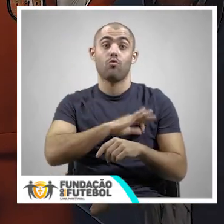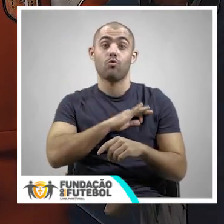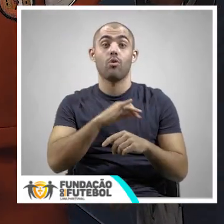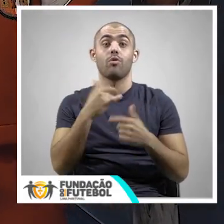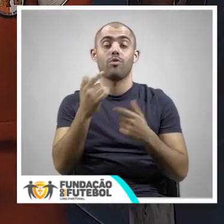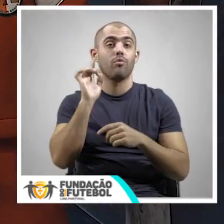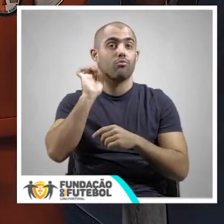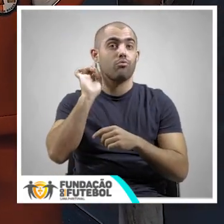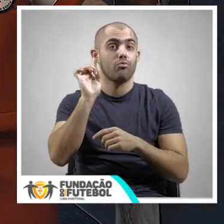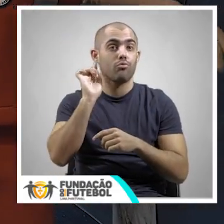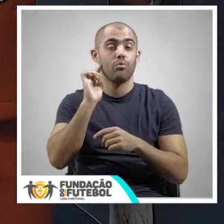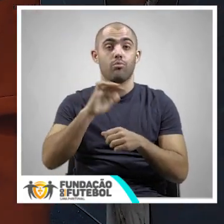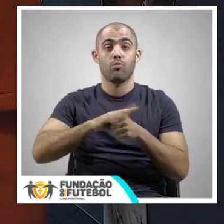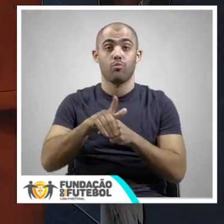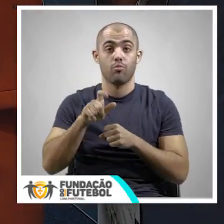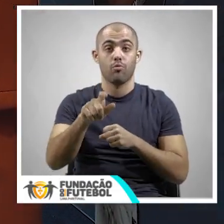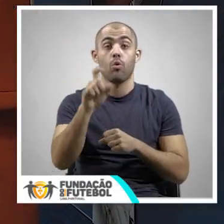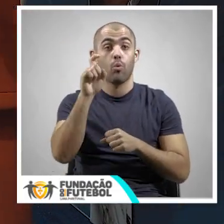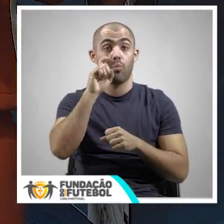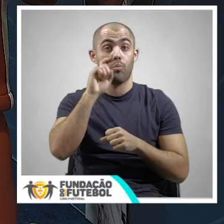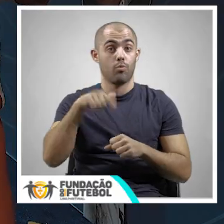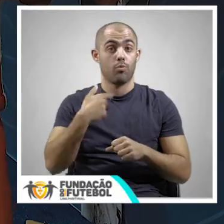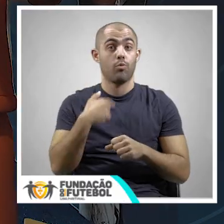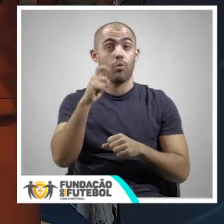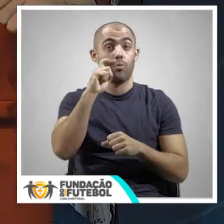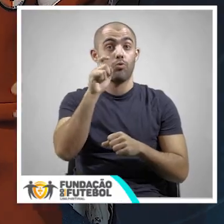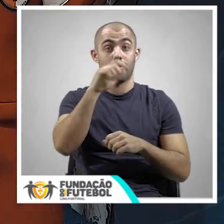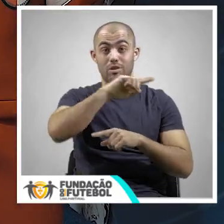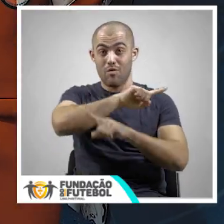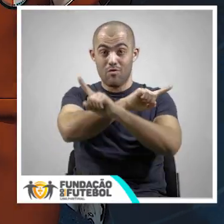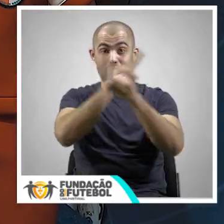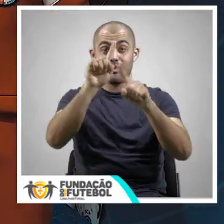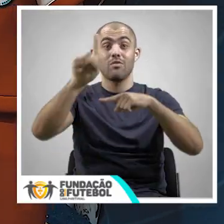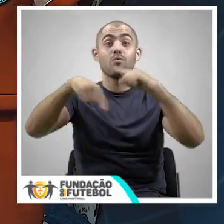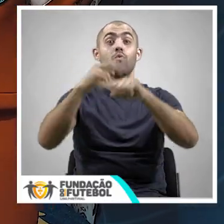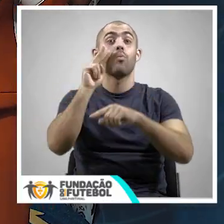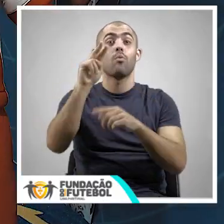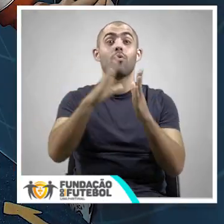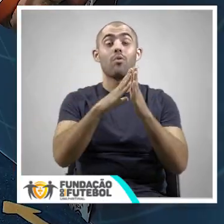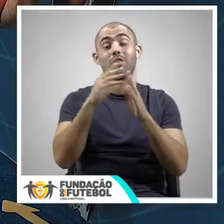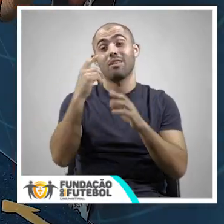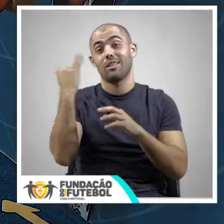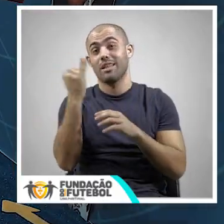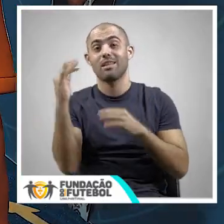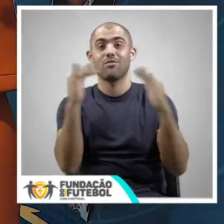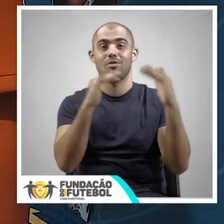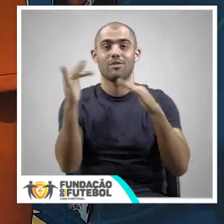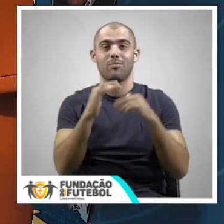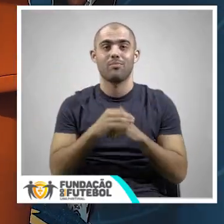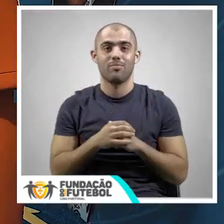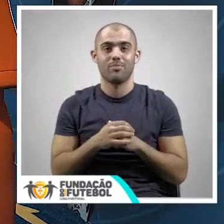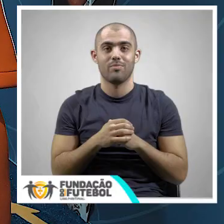futebol profissional, tão importante em tempos de pandemia. Protejam, protejam-se e até o próximo Liga-te à Fundação.